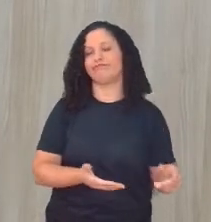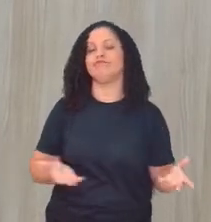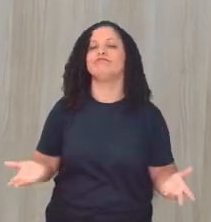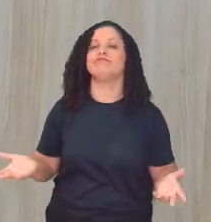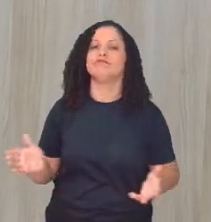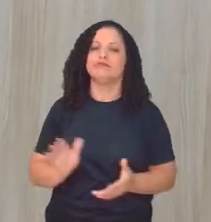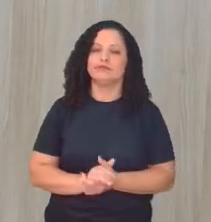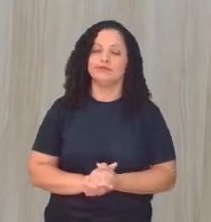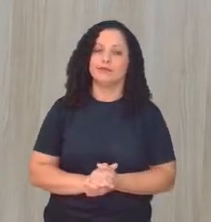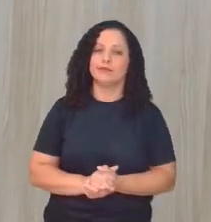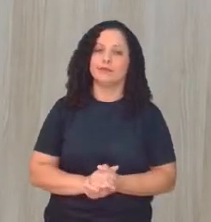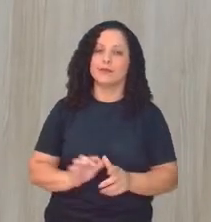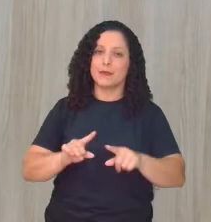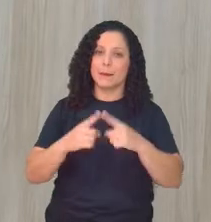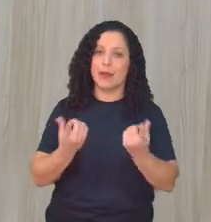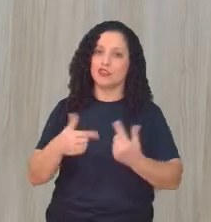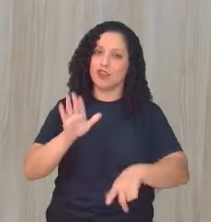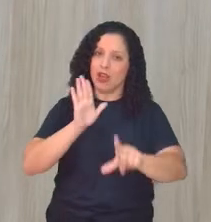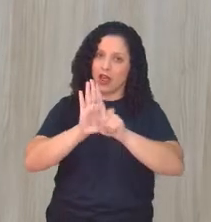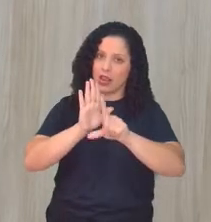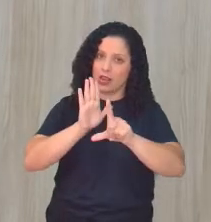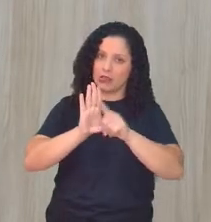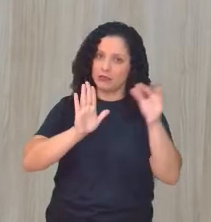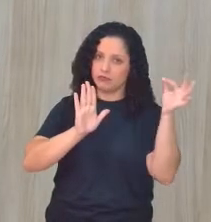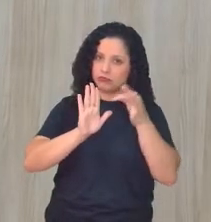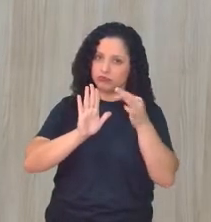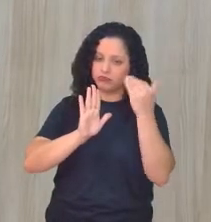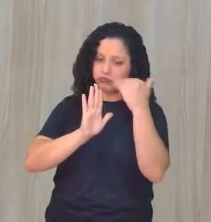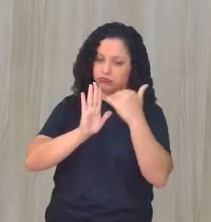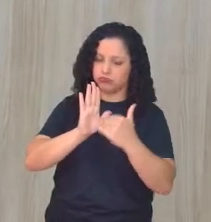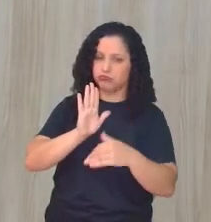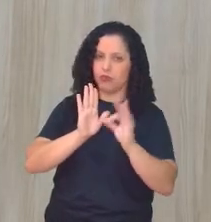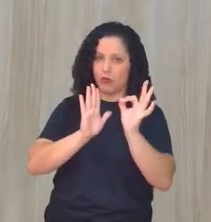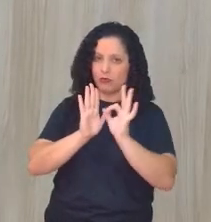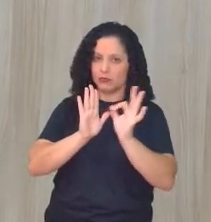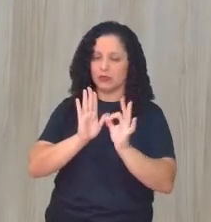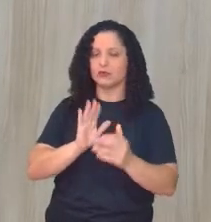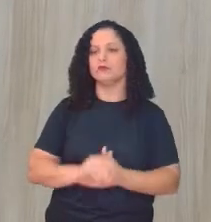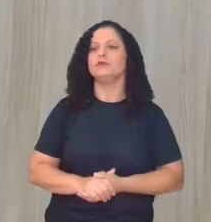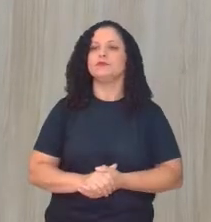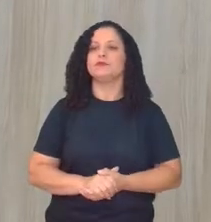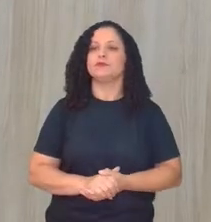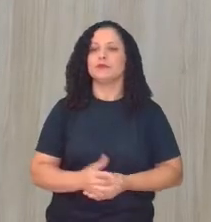que está dentro da lei, da legislação, como a gente falou. Beleza? Vamos seguir aqui.